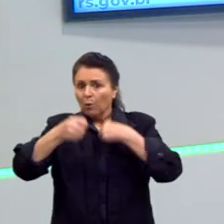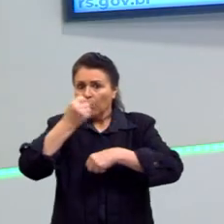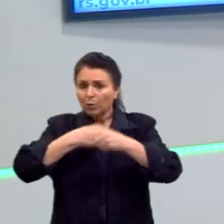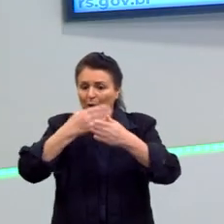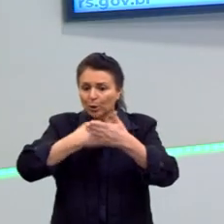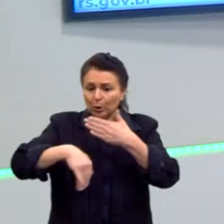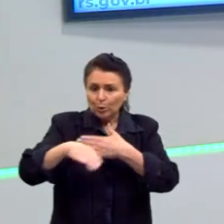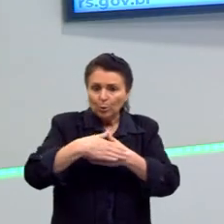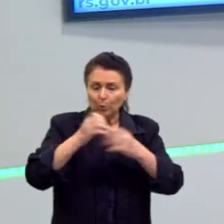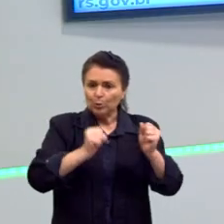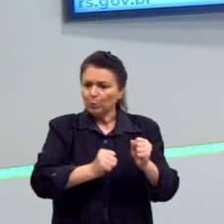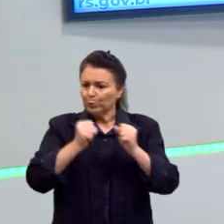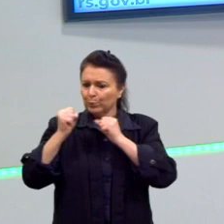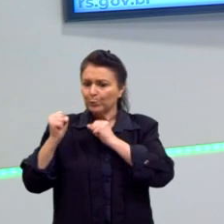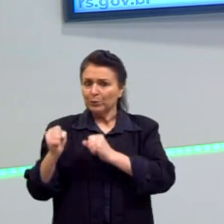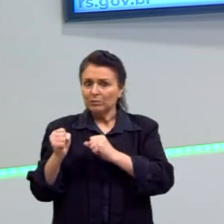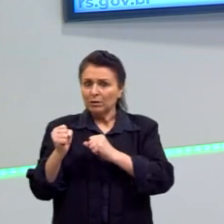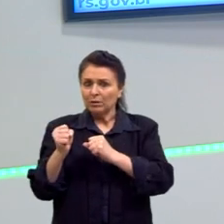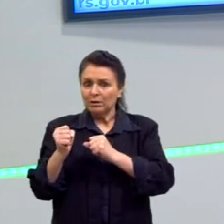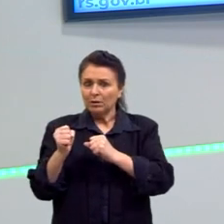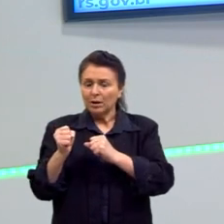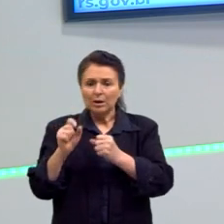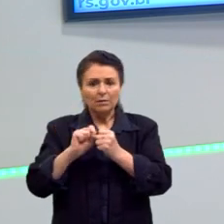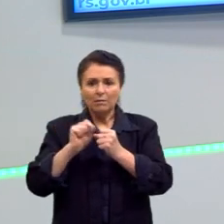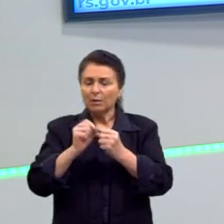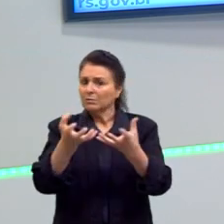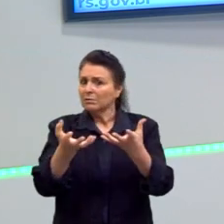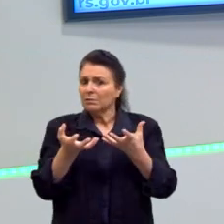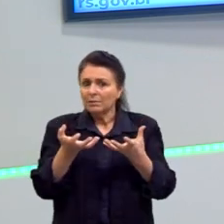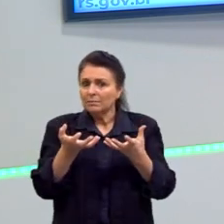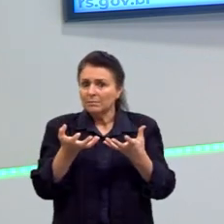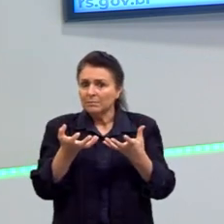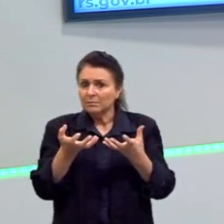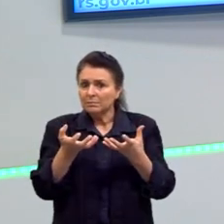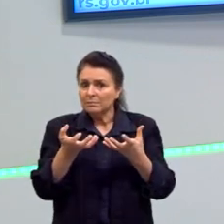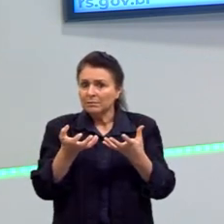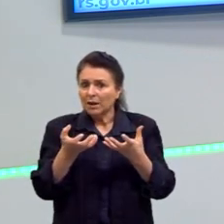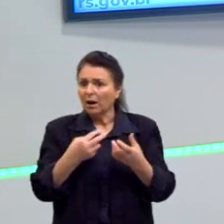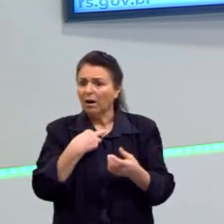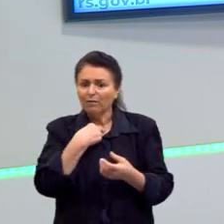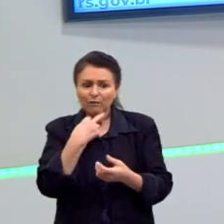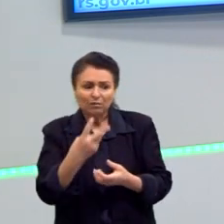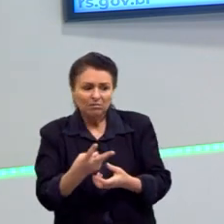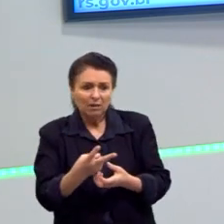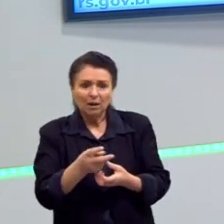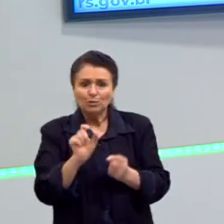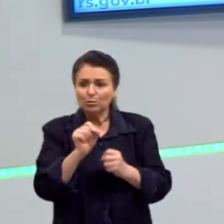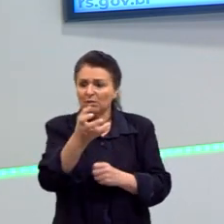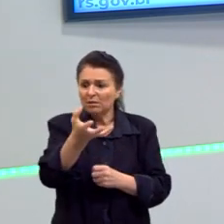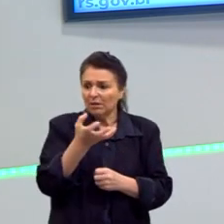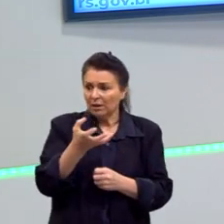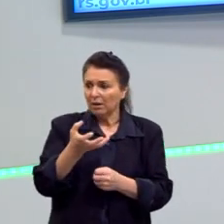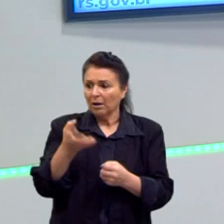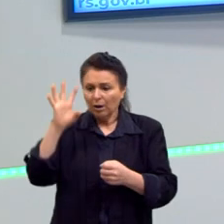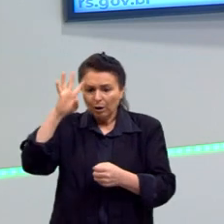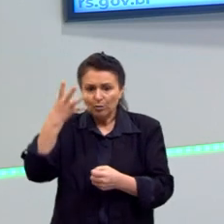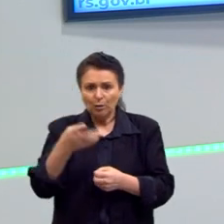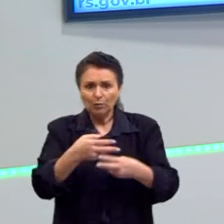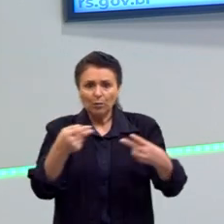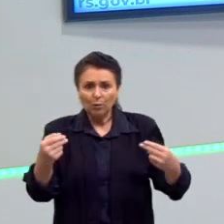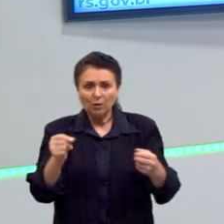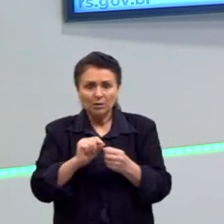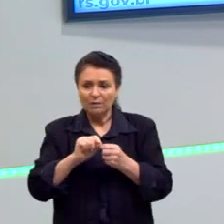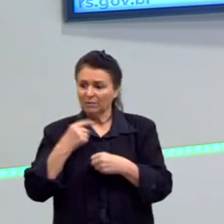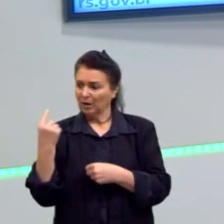desses poderes, fica jogado ao livre-arbítrio. Fica jogado à vontade do que o camarada decidir. Agora, eu vou fazer isso, eu vou fazer